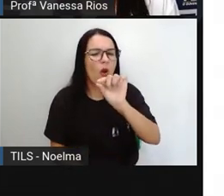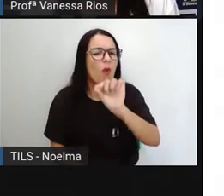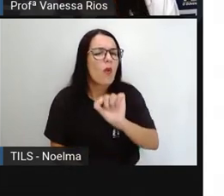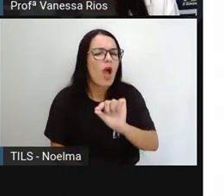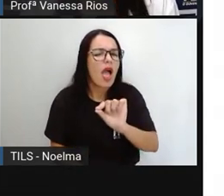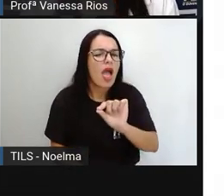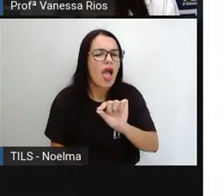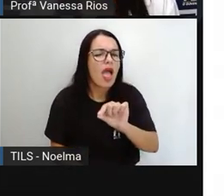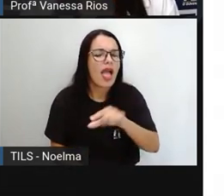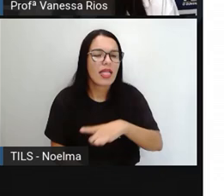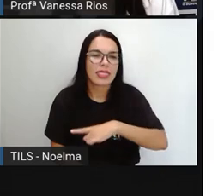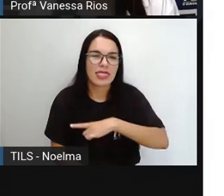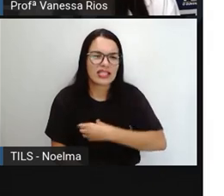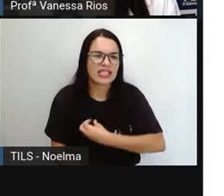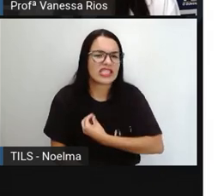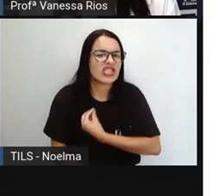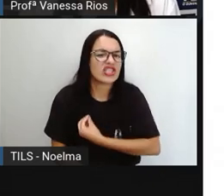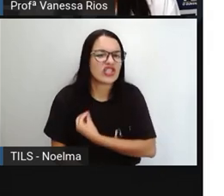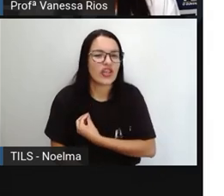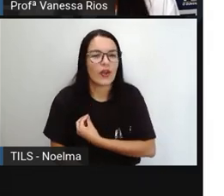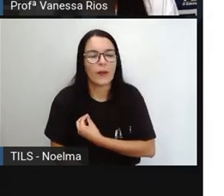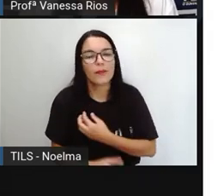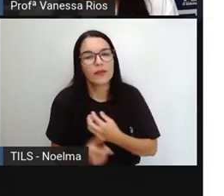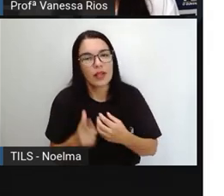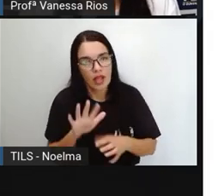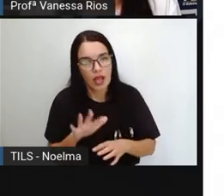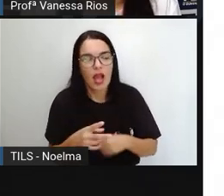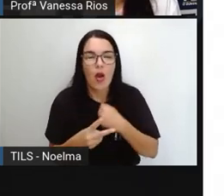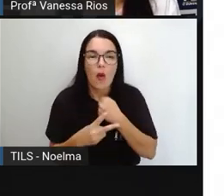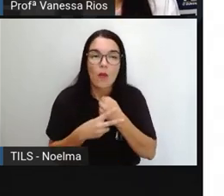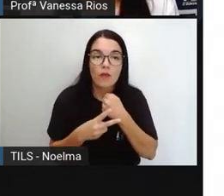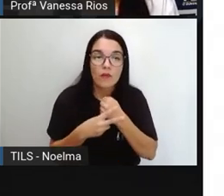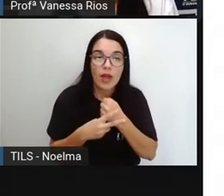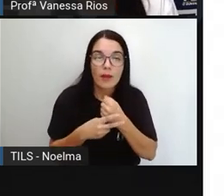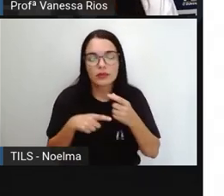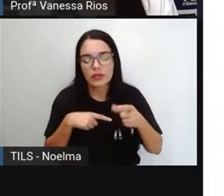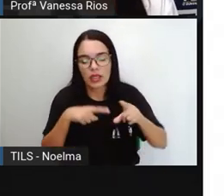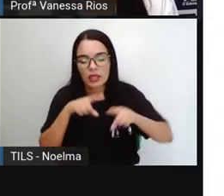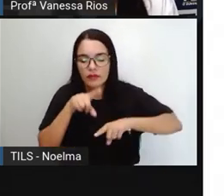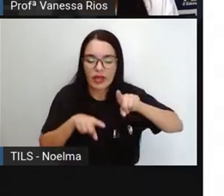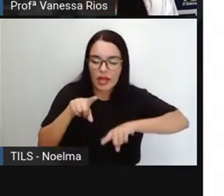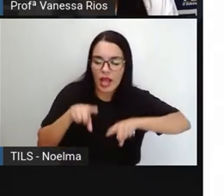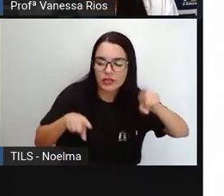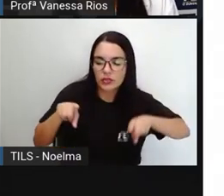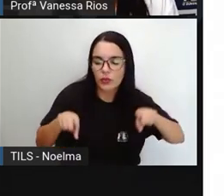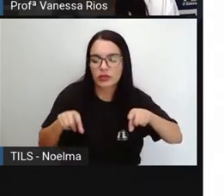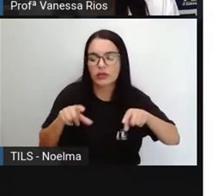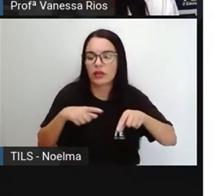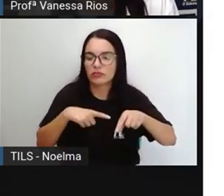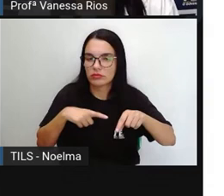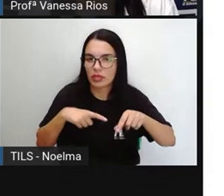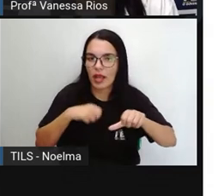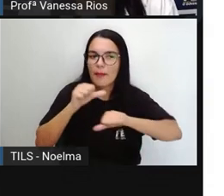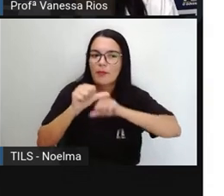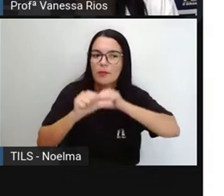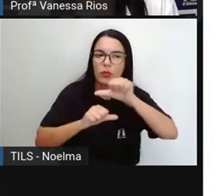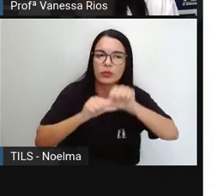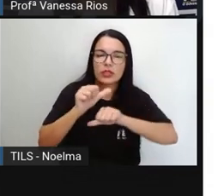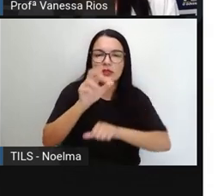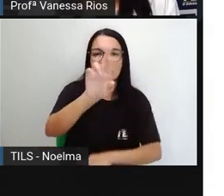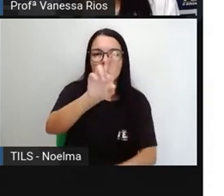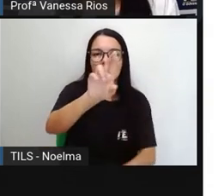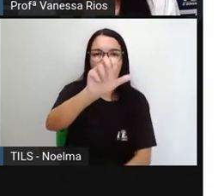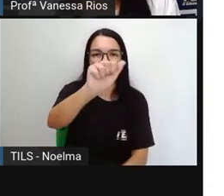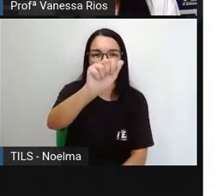só lembrando, o verbo Ser é um verbo irregular que vai sofrer variações no seu radical. Lembra lá que a Pró falou que o